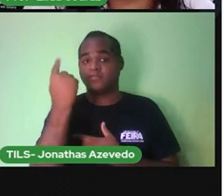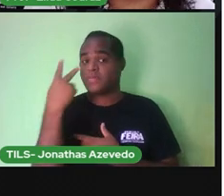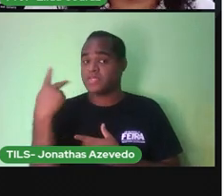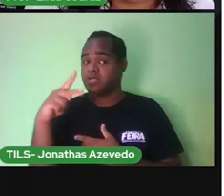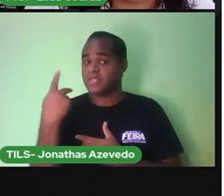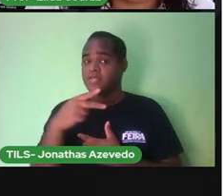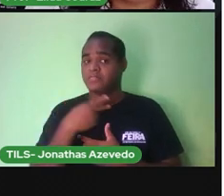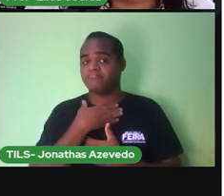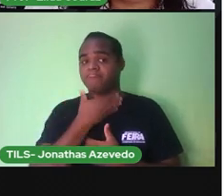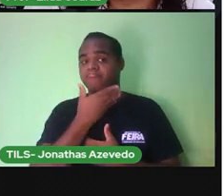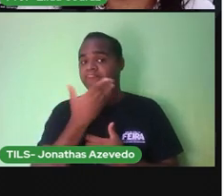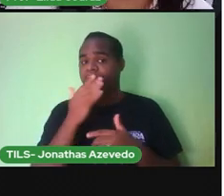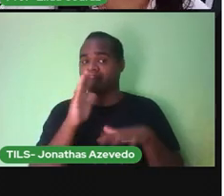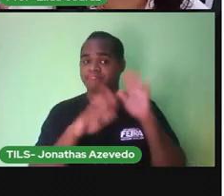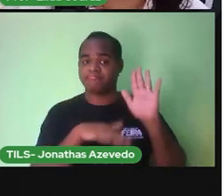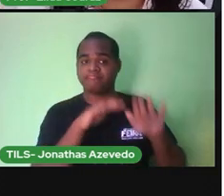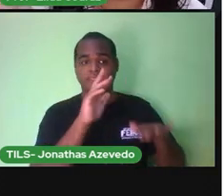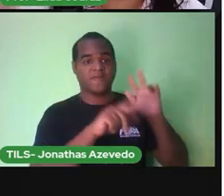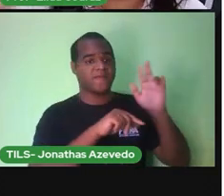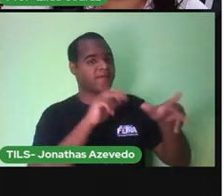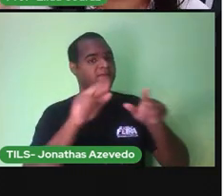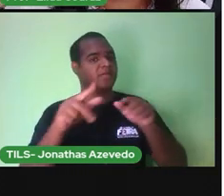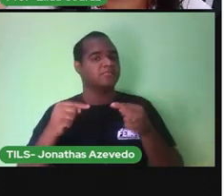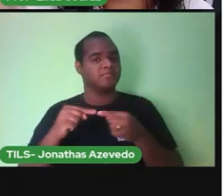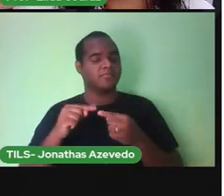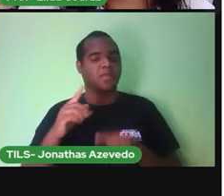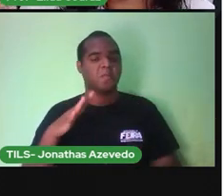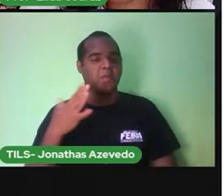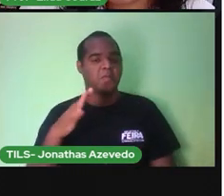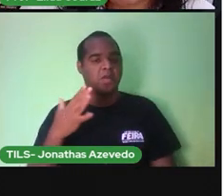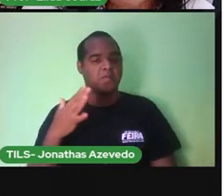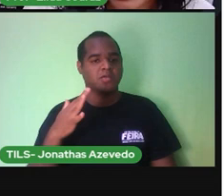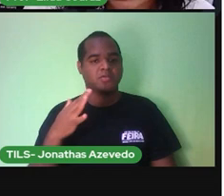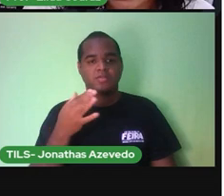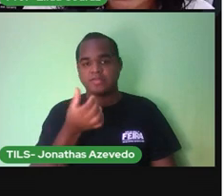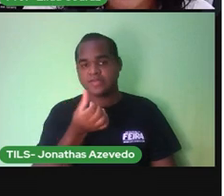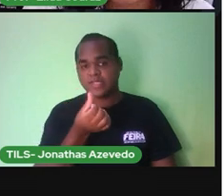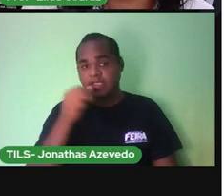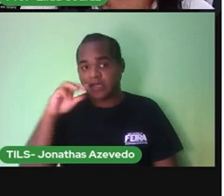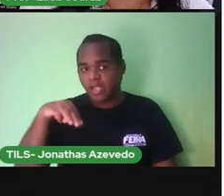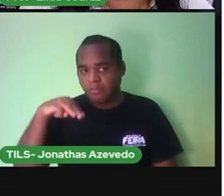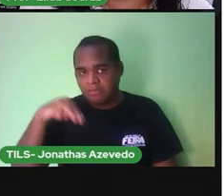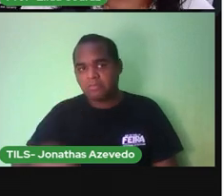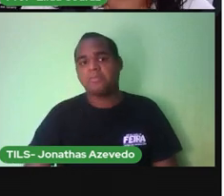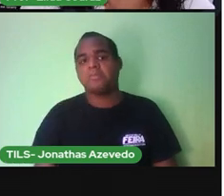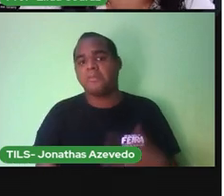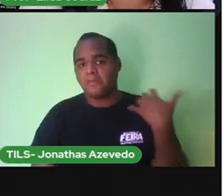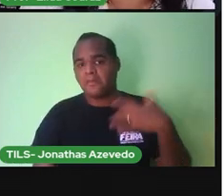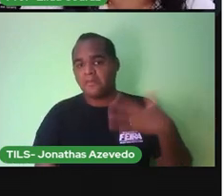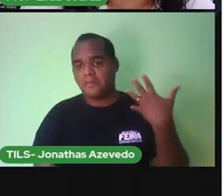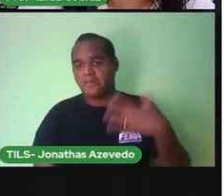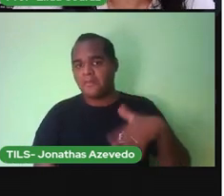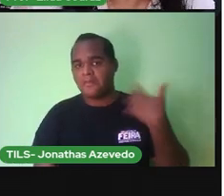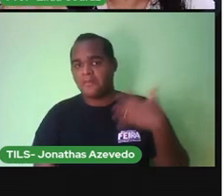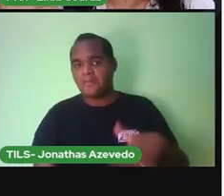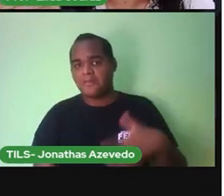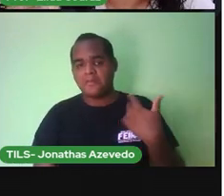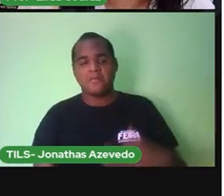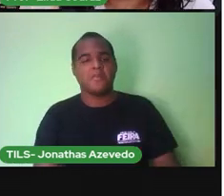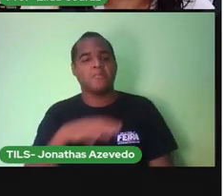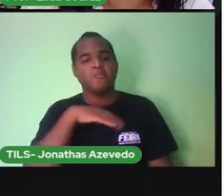Da girafa Porque existem Muitas Elas chegam A medir Até seis metros Ou seja É um animal